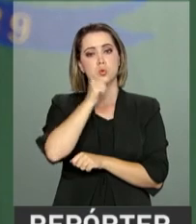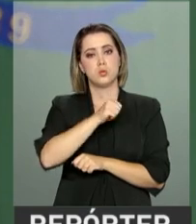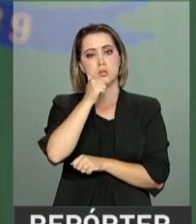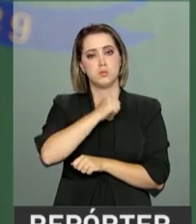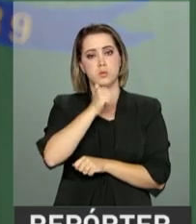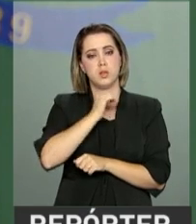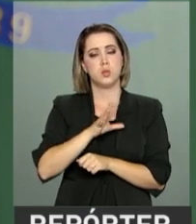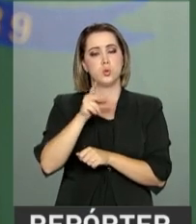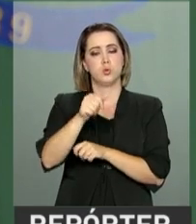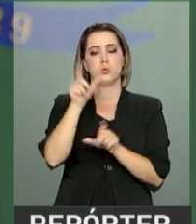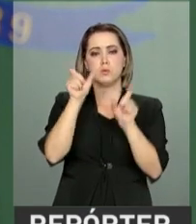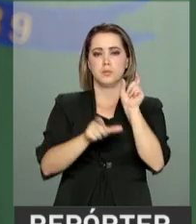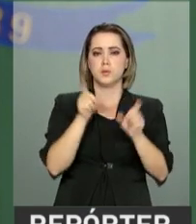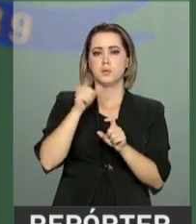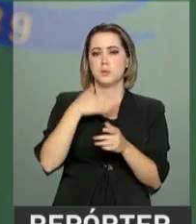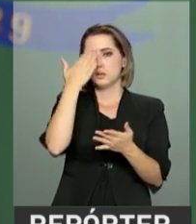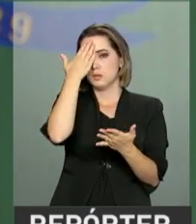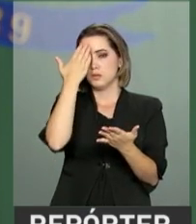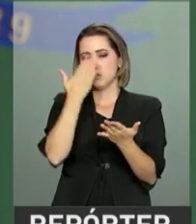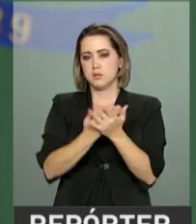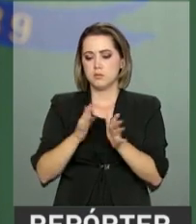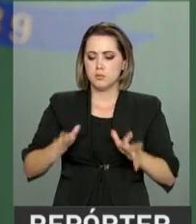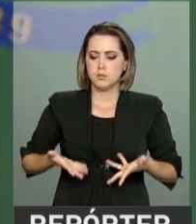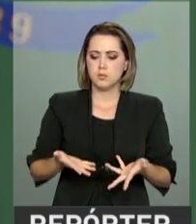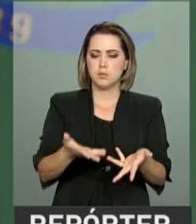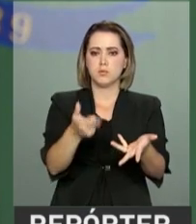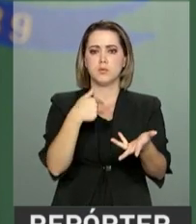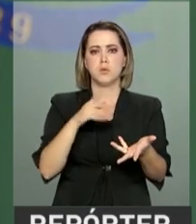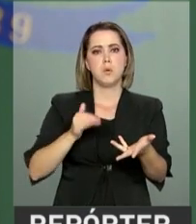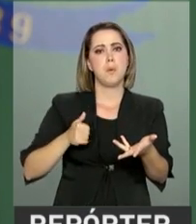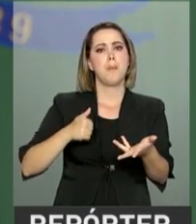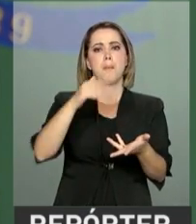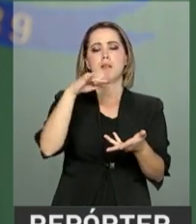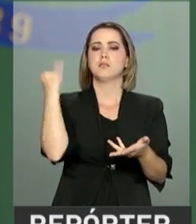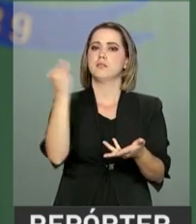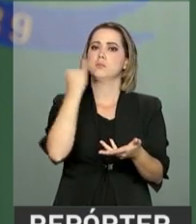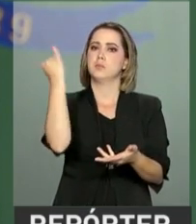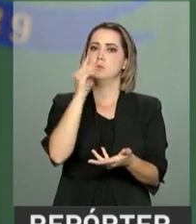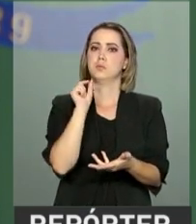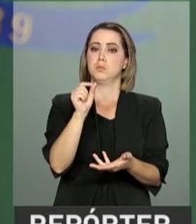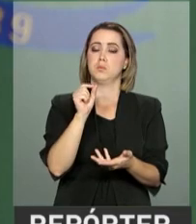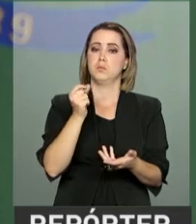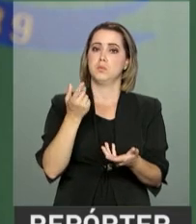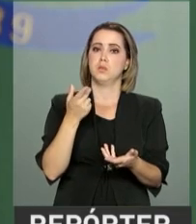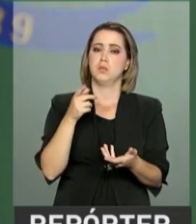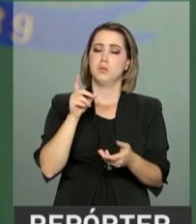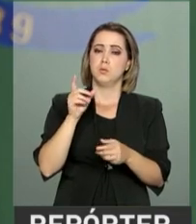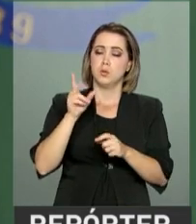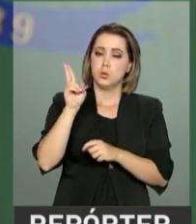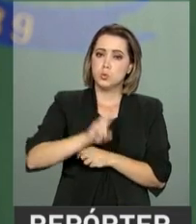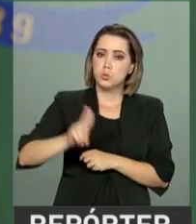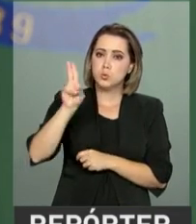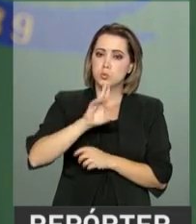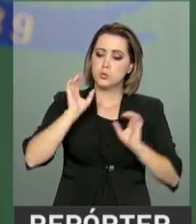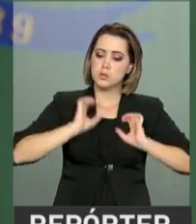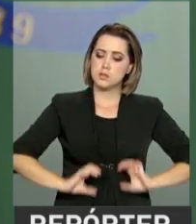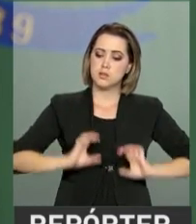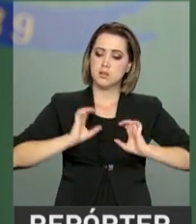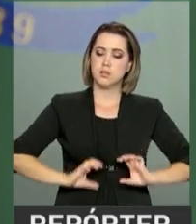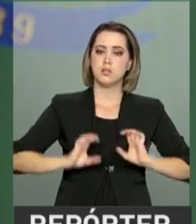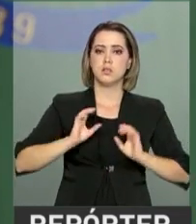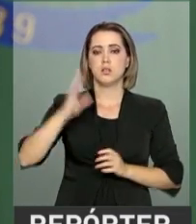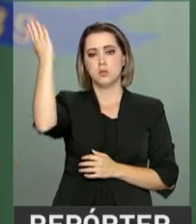absoluta convicção de que a força motriz mais relevante do exercício da cidadania brasileira